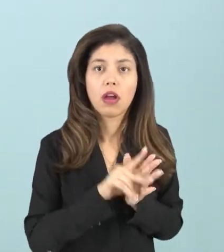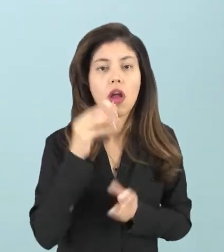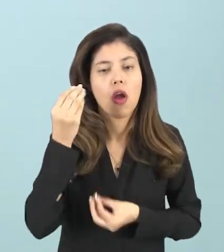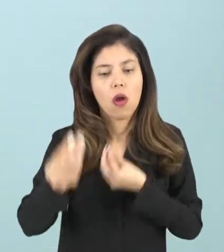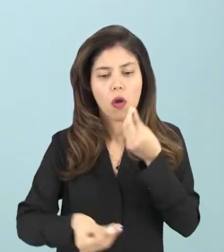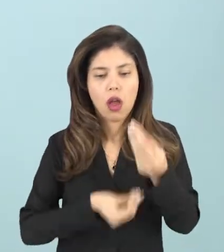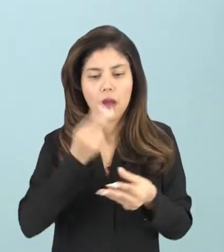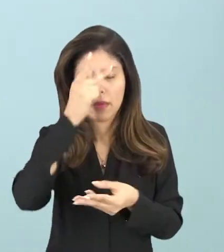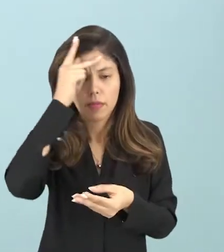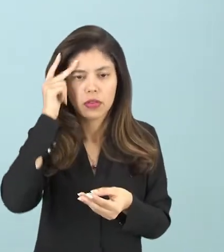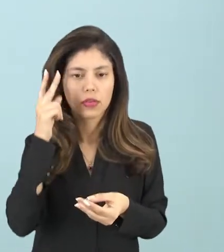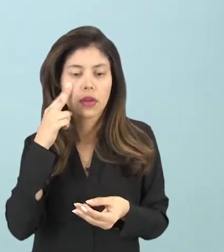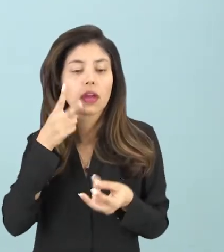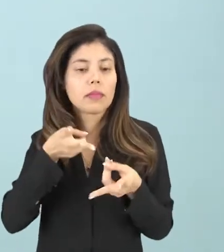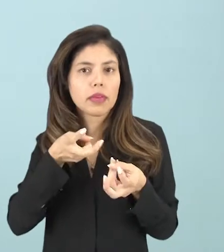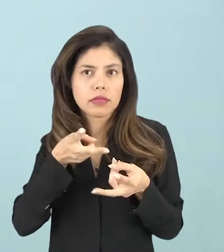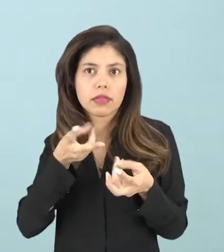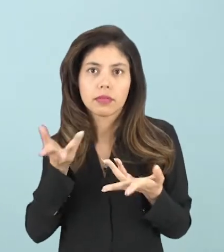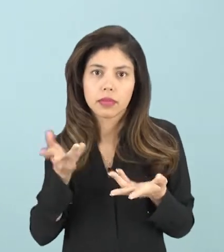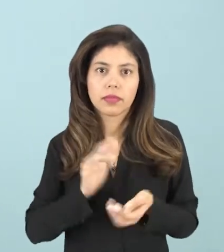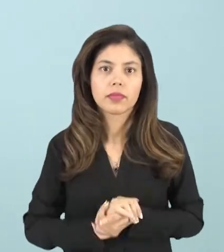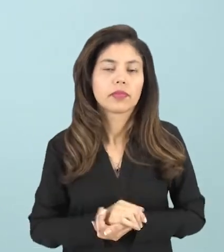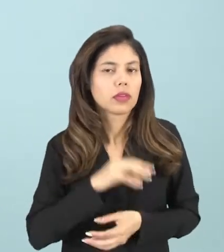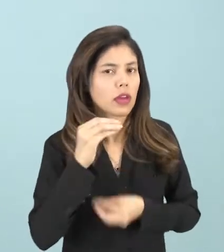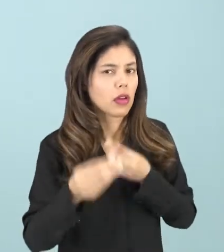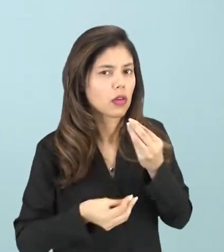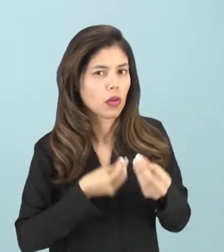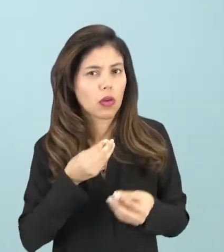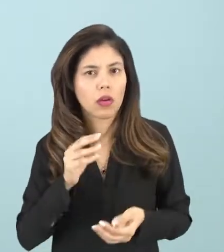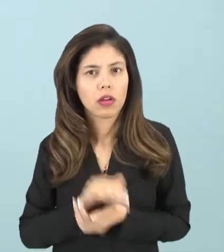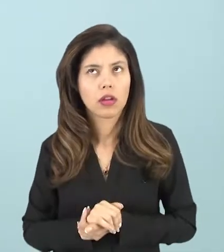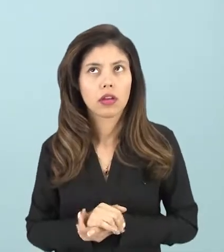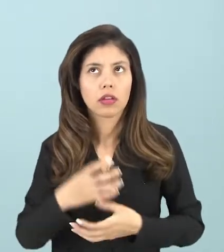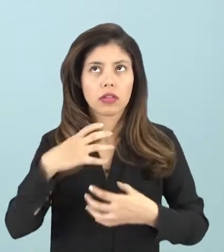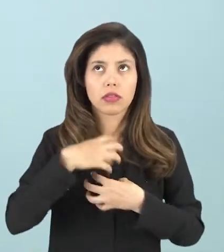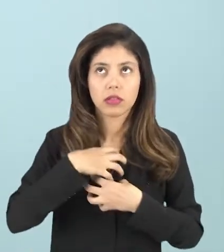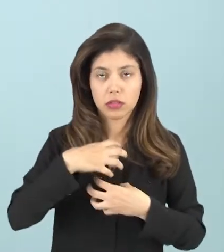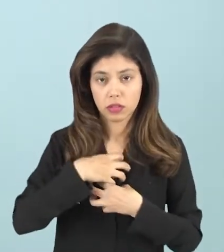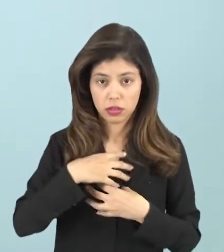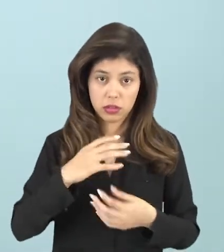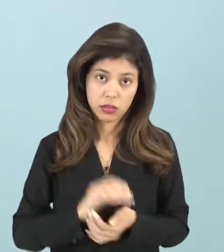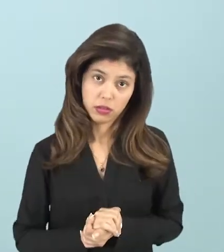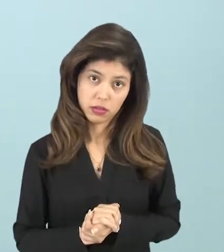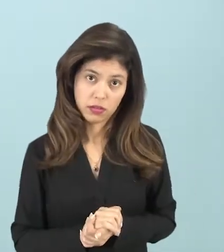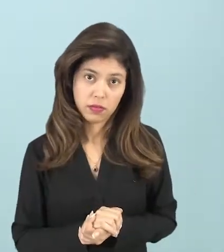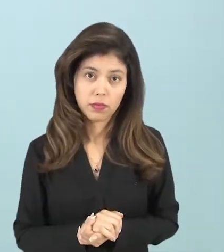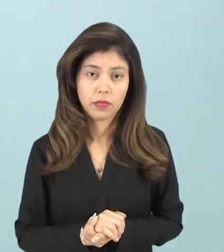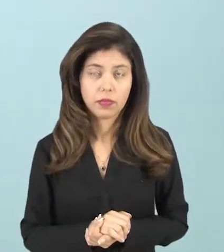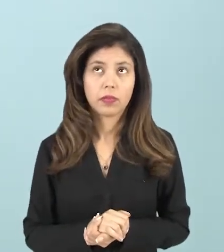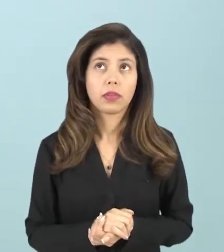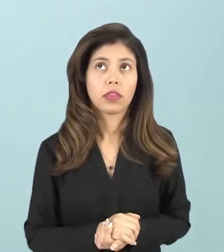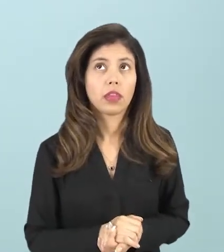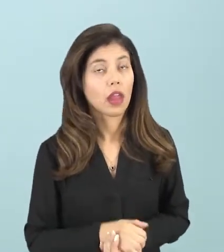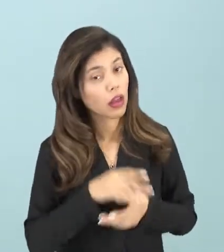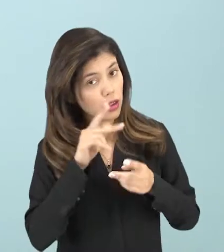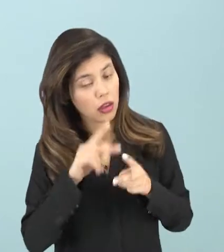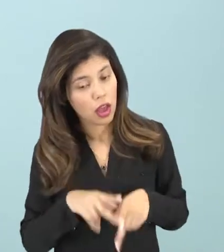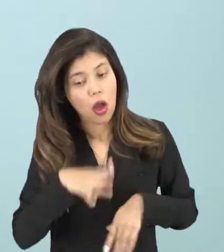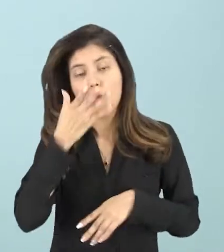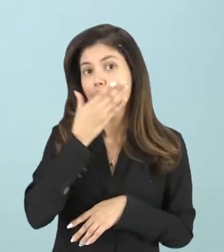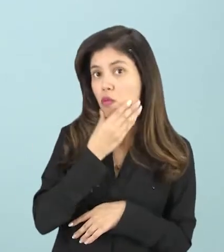como que ele se percebe? Como que ele se sente em relação ao ser